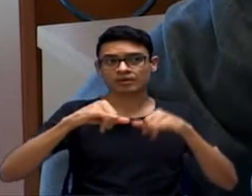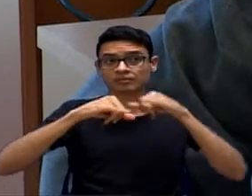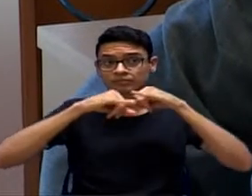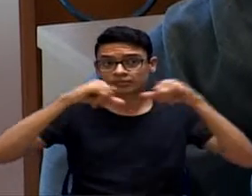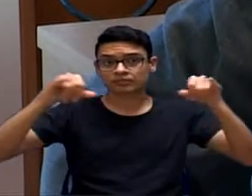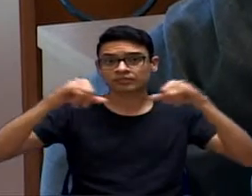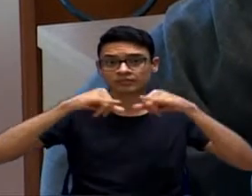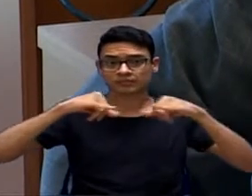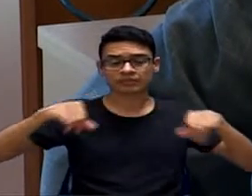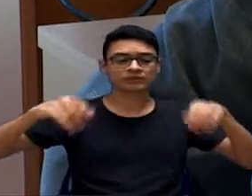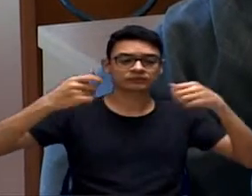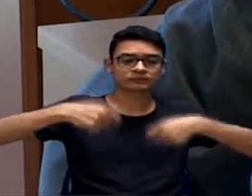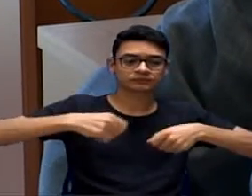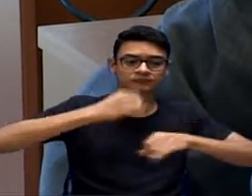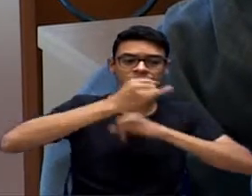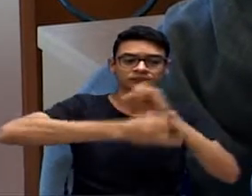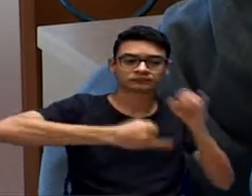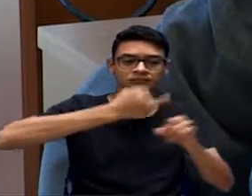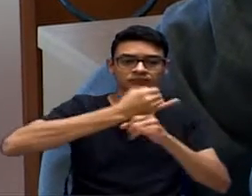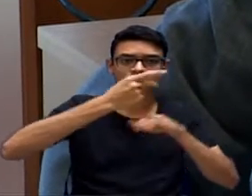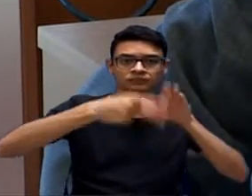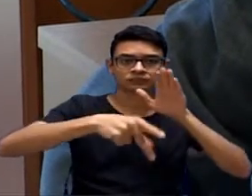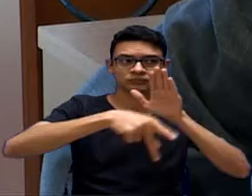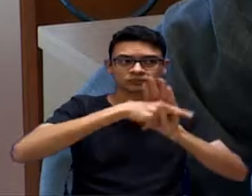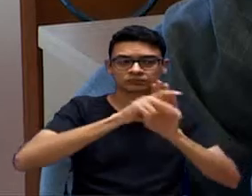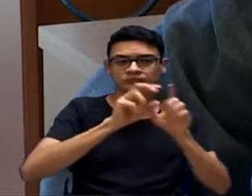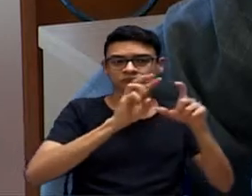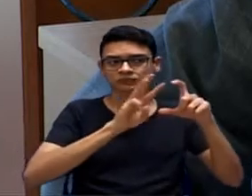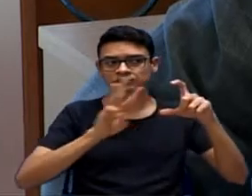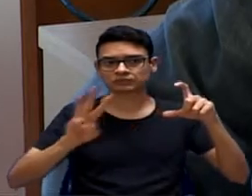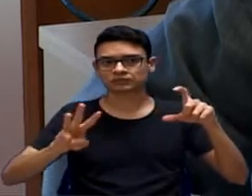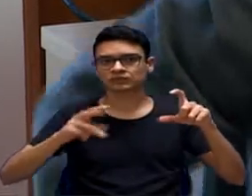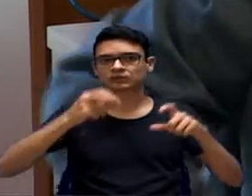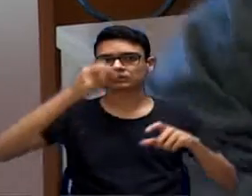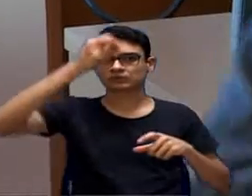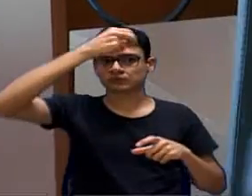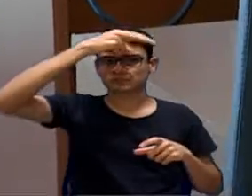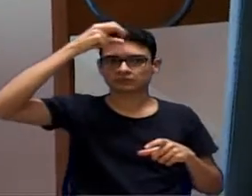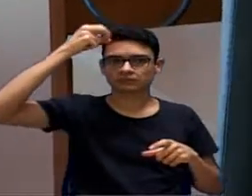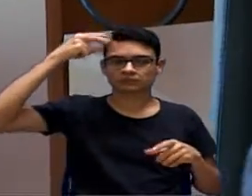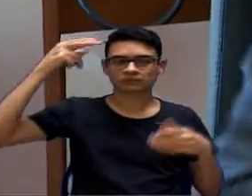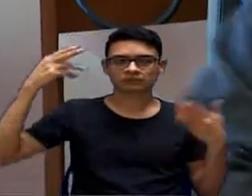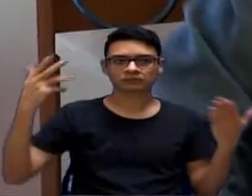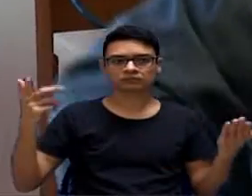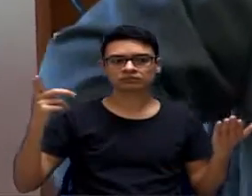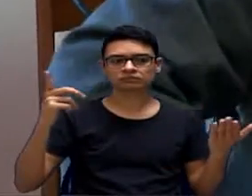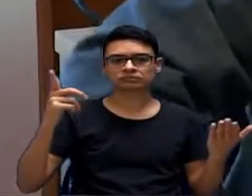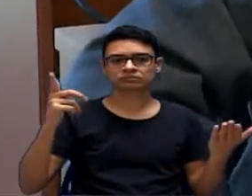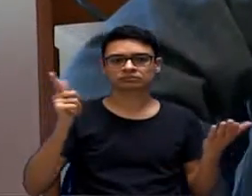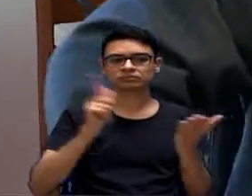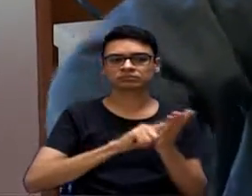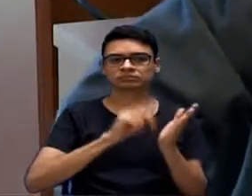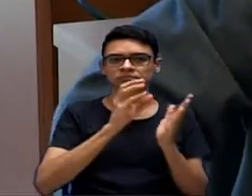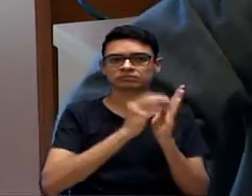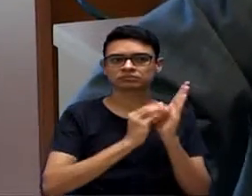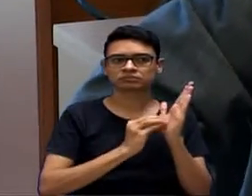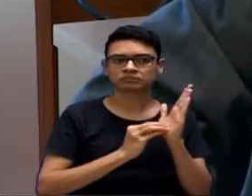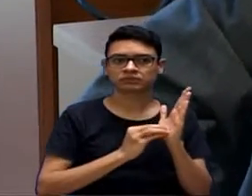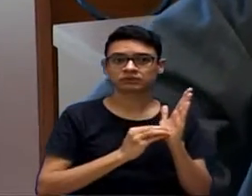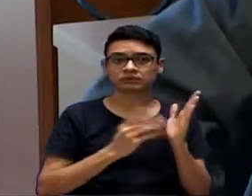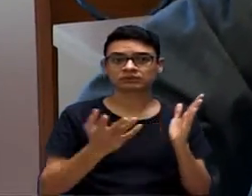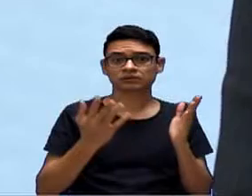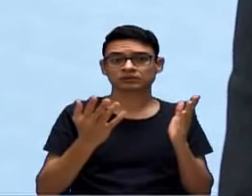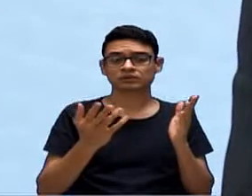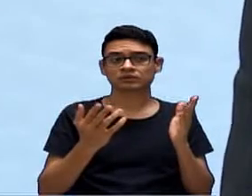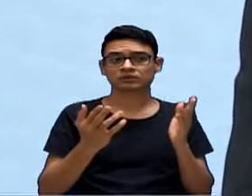dados em site da Prefeitura e por termo ao processo em epígrafe. Vamos ter de dirimir dúvida com relação a isso qual o